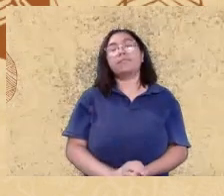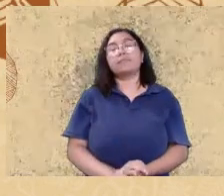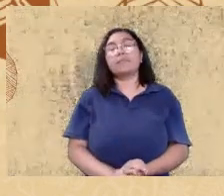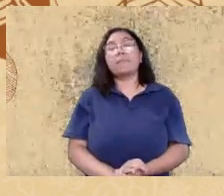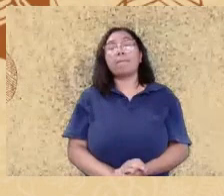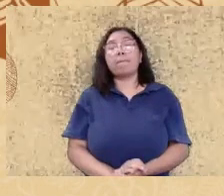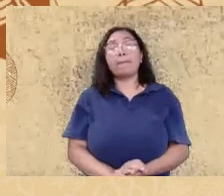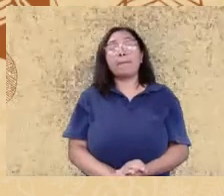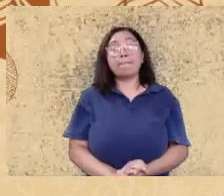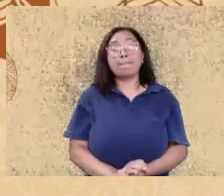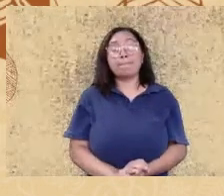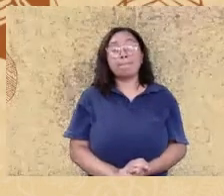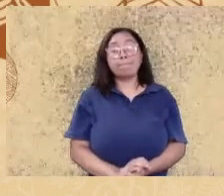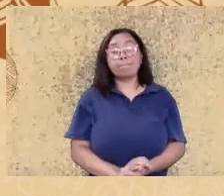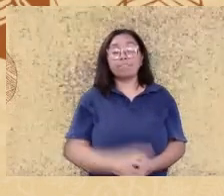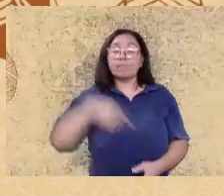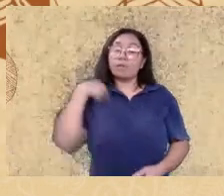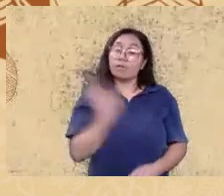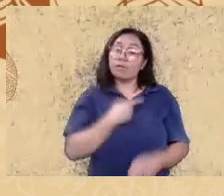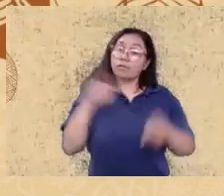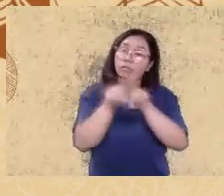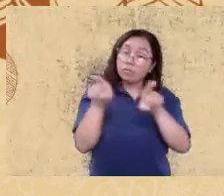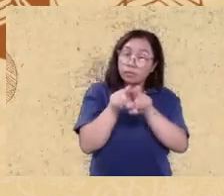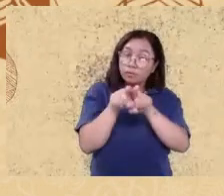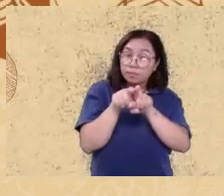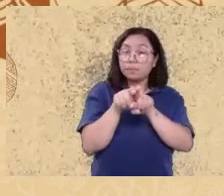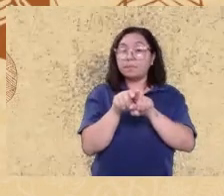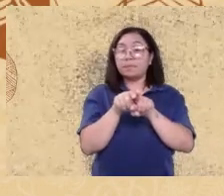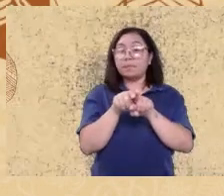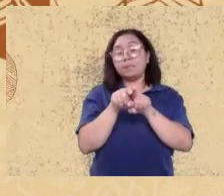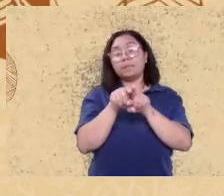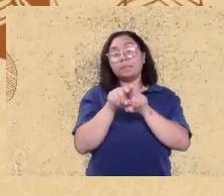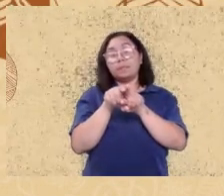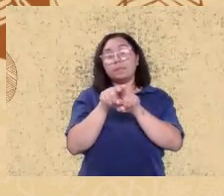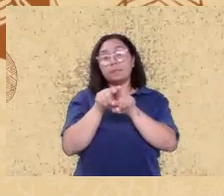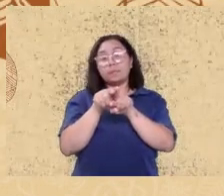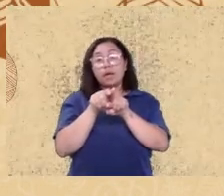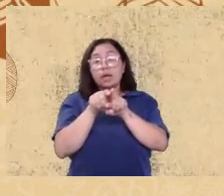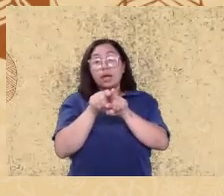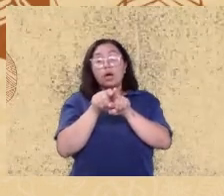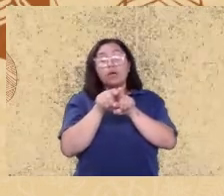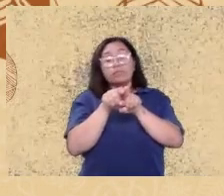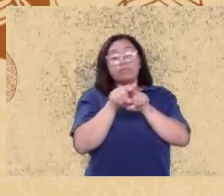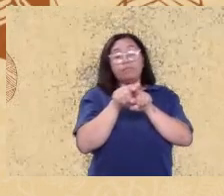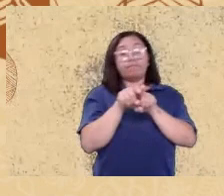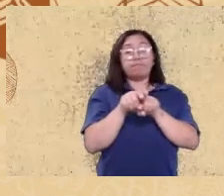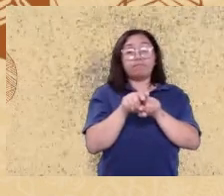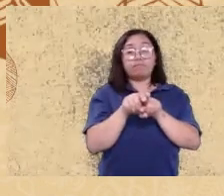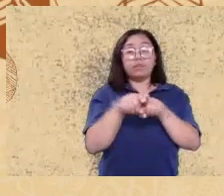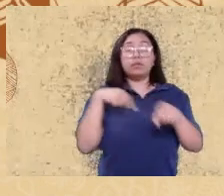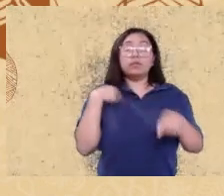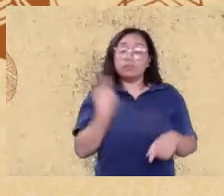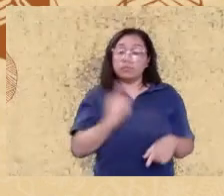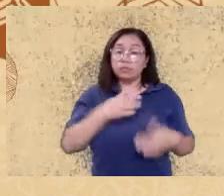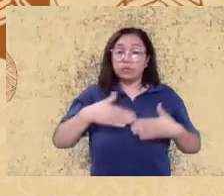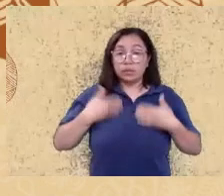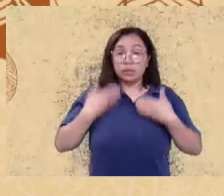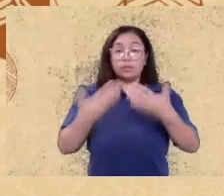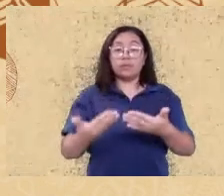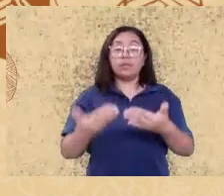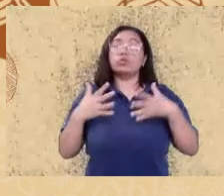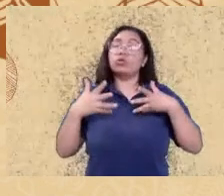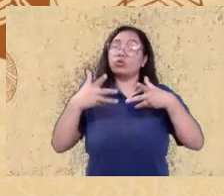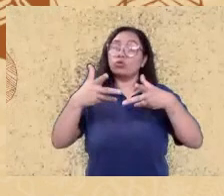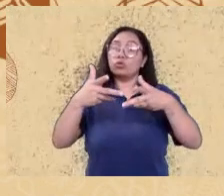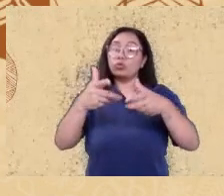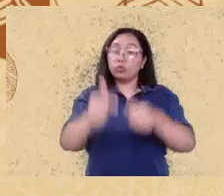nós também colocamos à disposição de todos os pesquisadores interessados